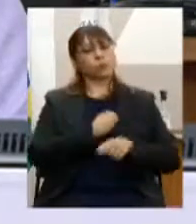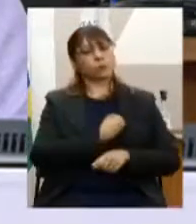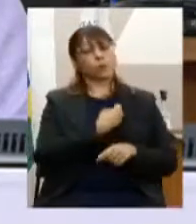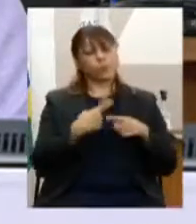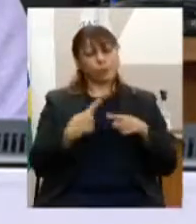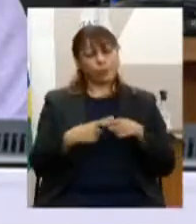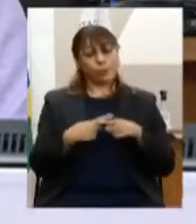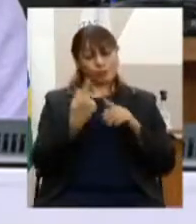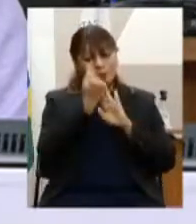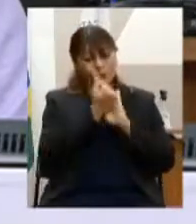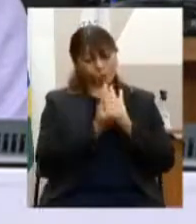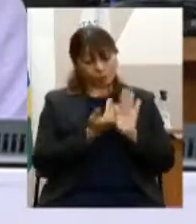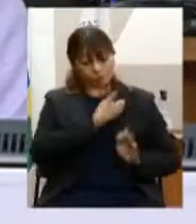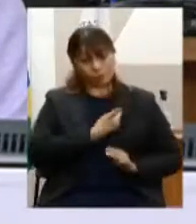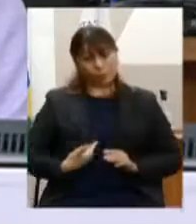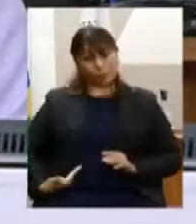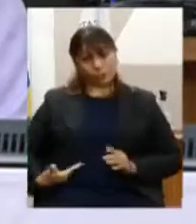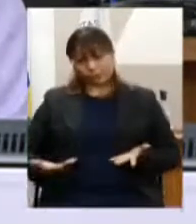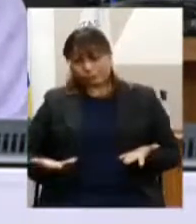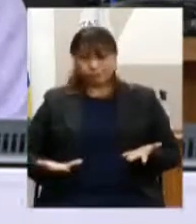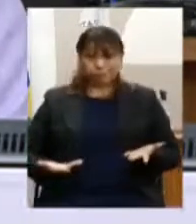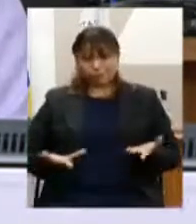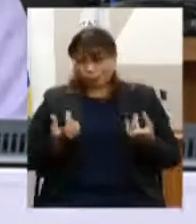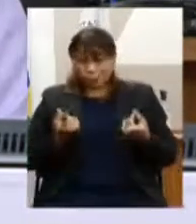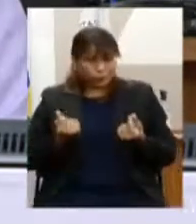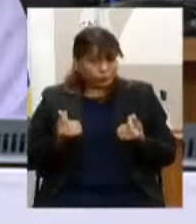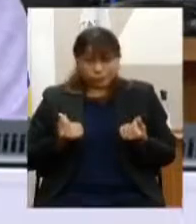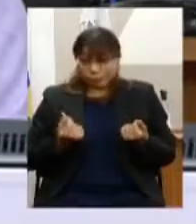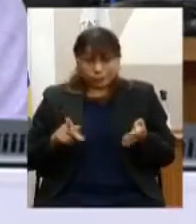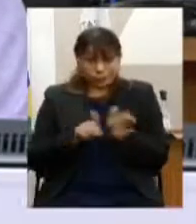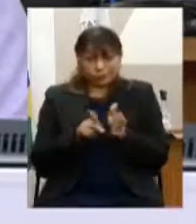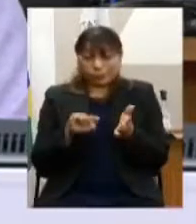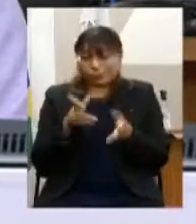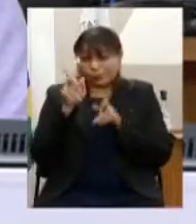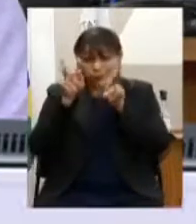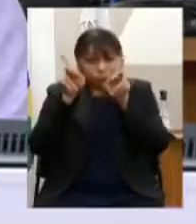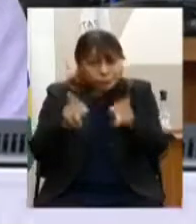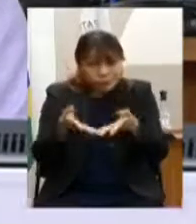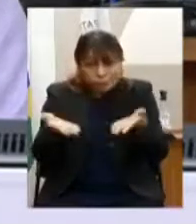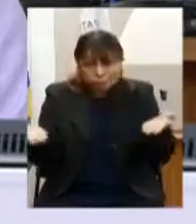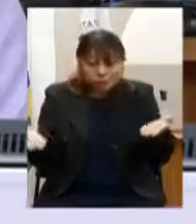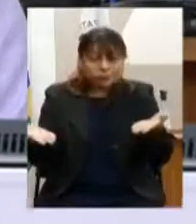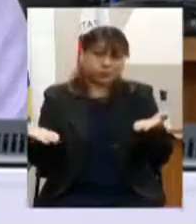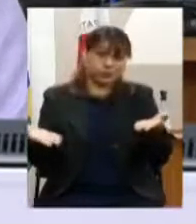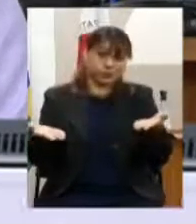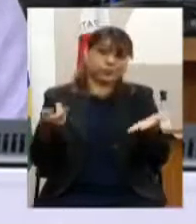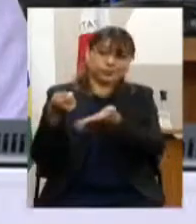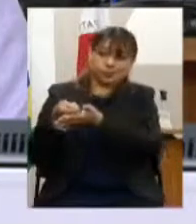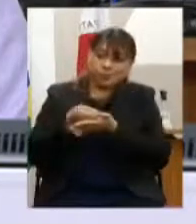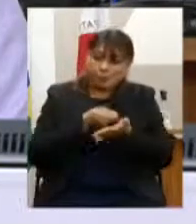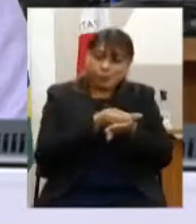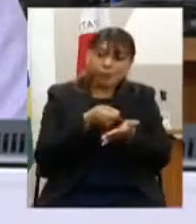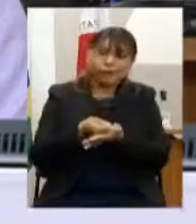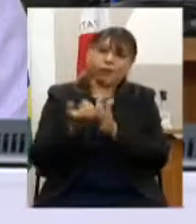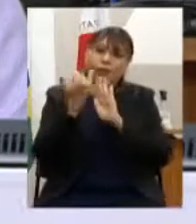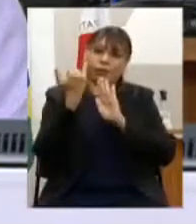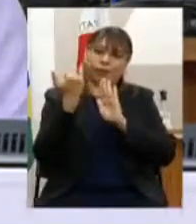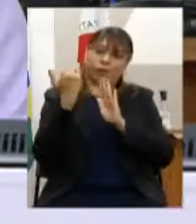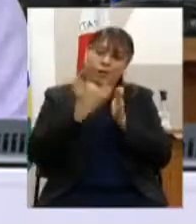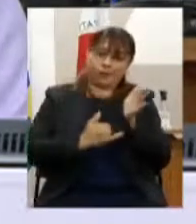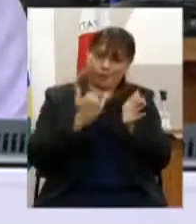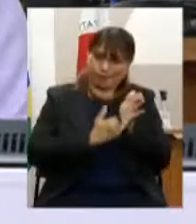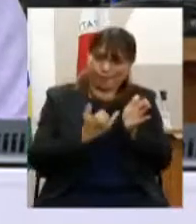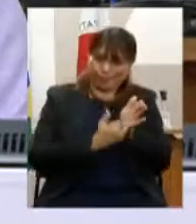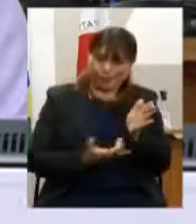orçamento público é recurso, é dinheiro das pessoas, dos cidadãos, contribuintes, pagadores de impostos. E,